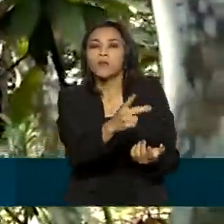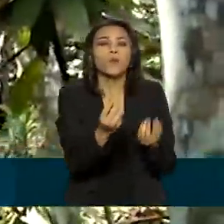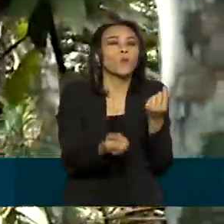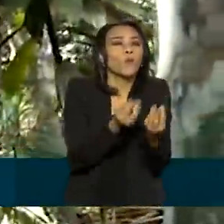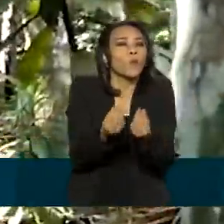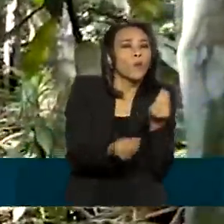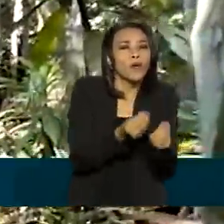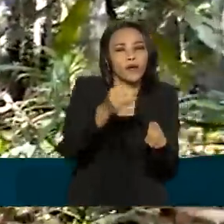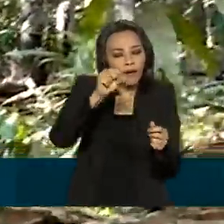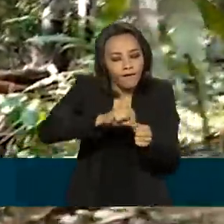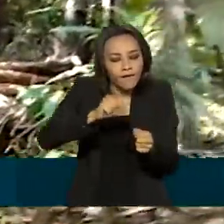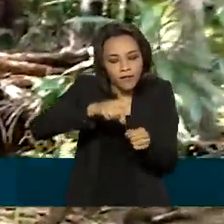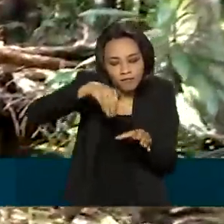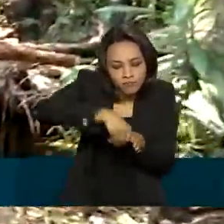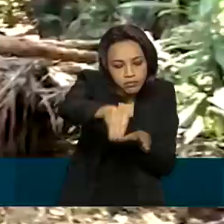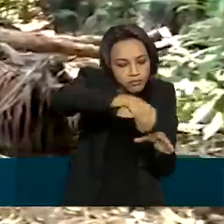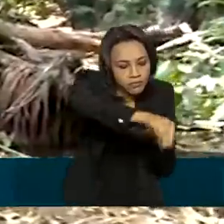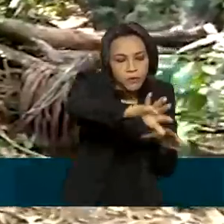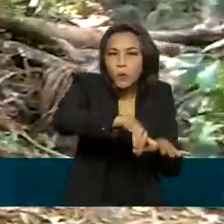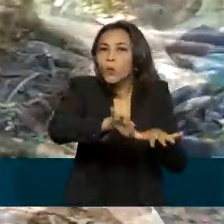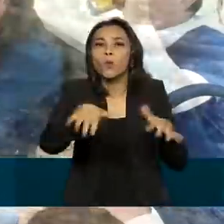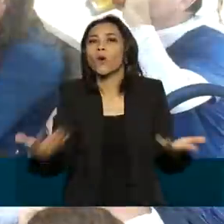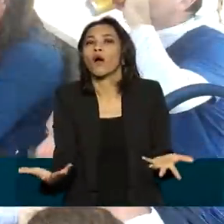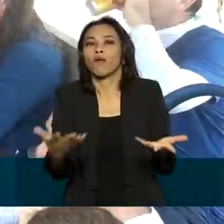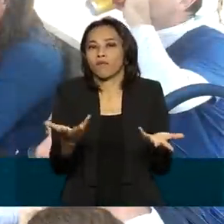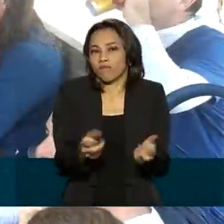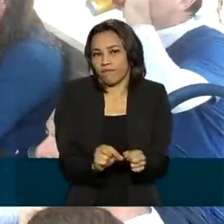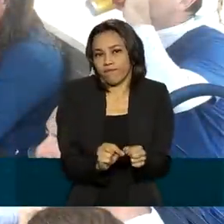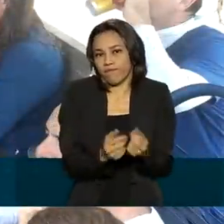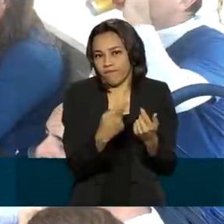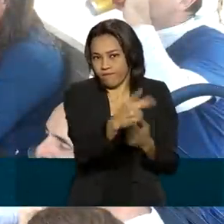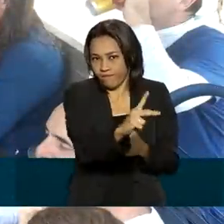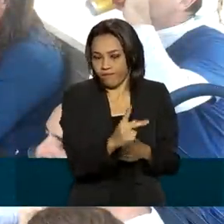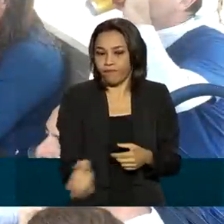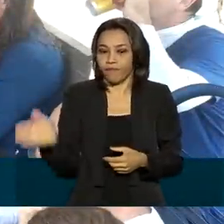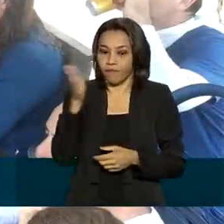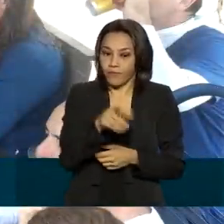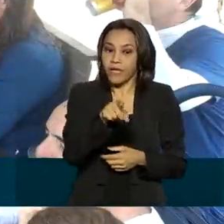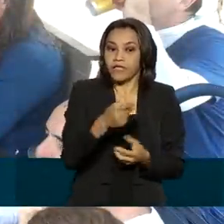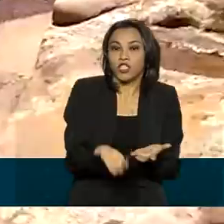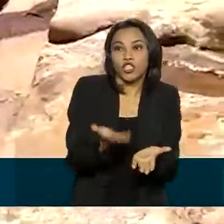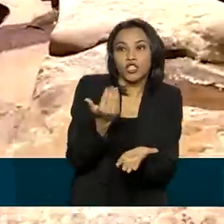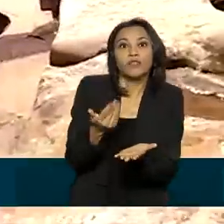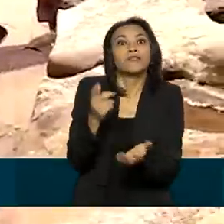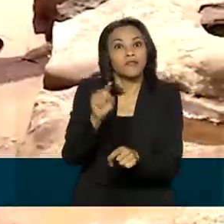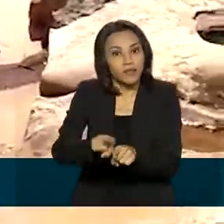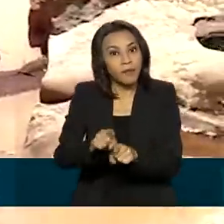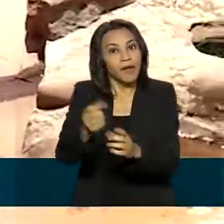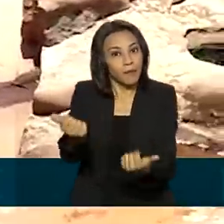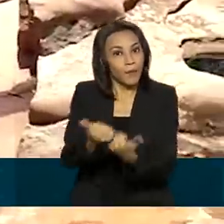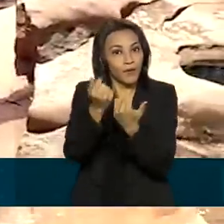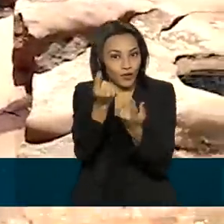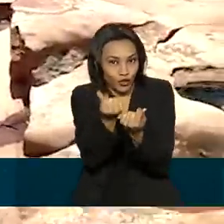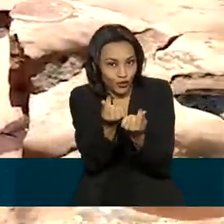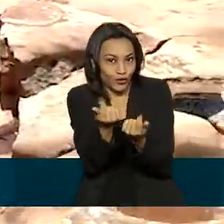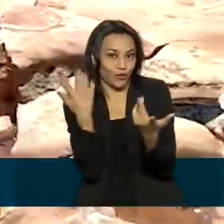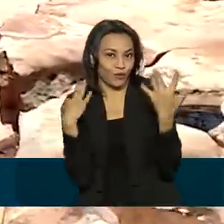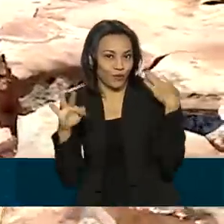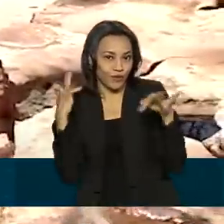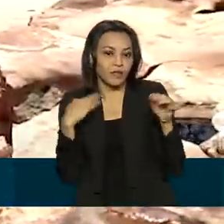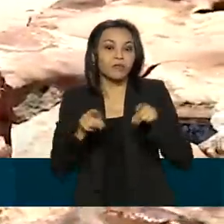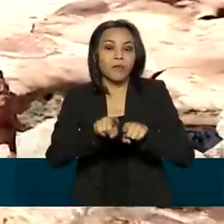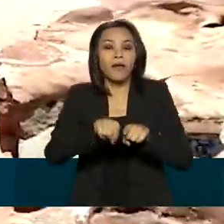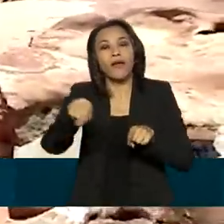ela quer produzir, né? Ou, às vezes, explorar. Além de tirar seu sustento do turismo, Alexandre também promove a